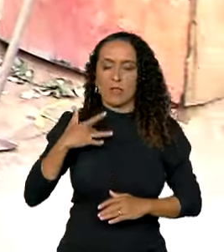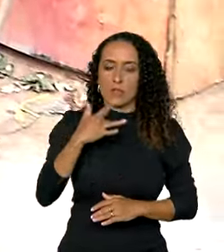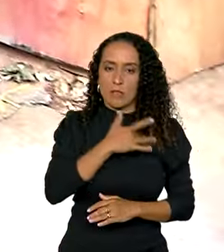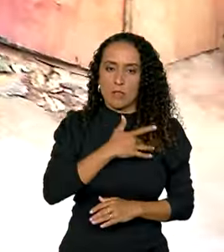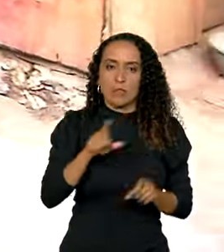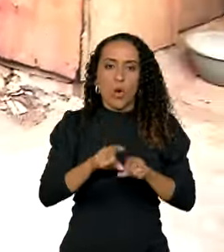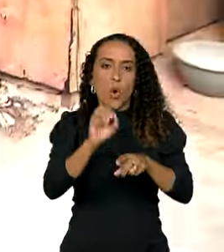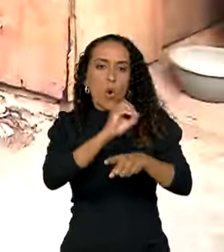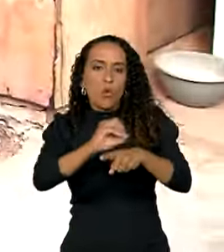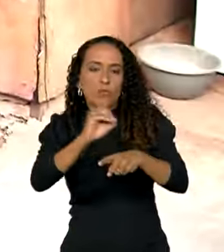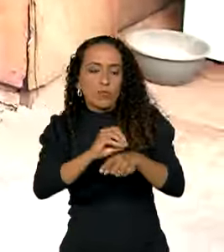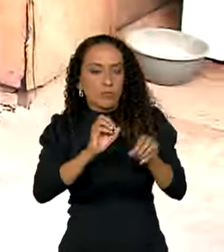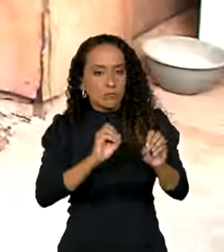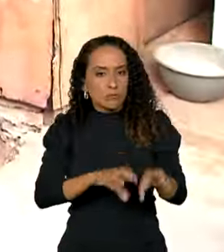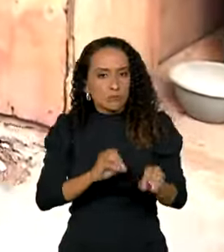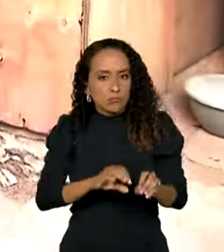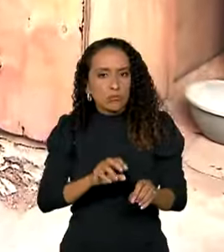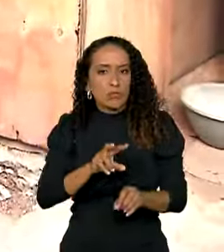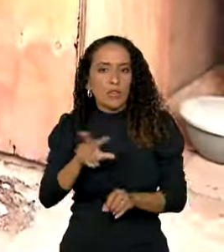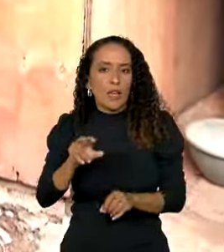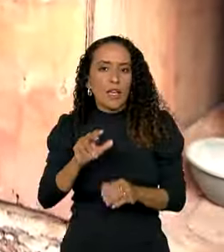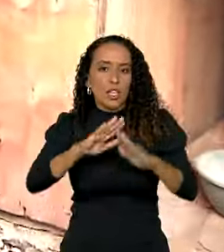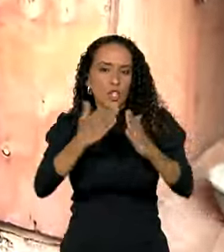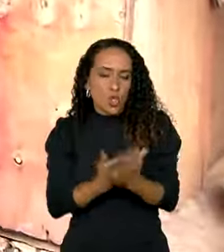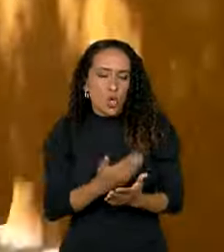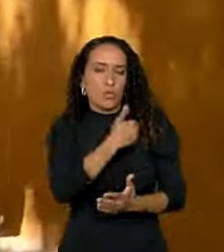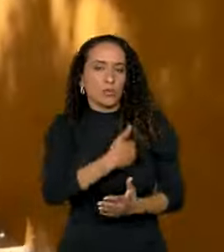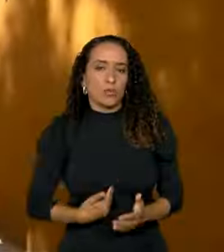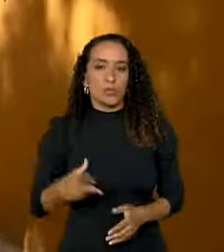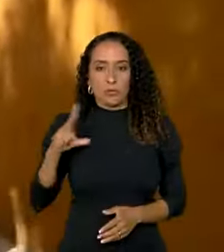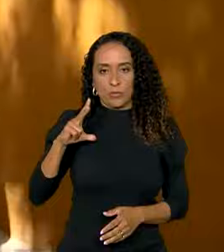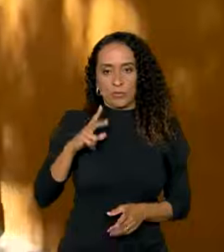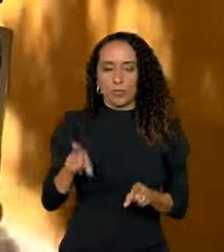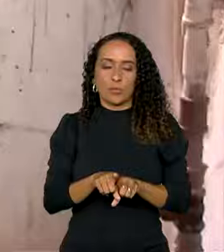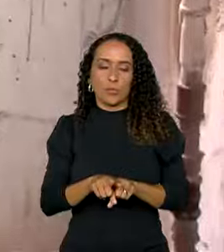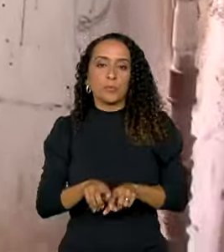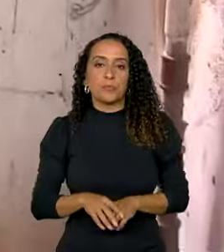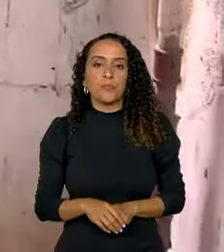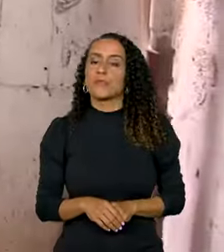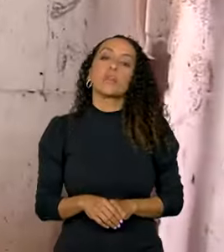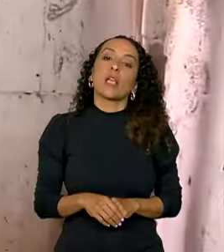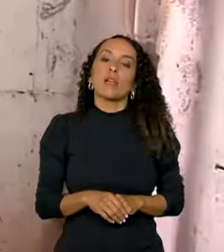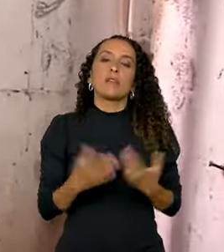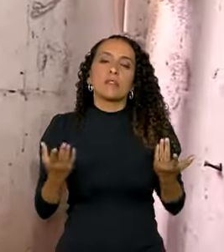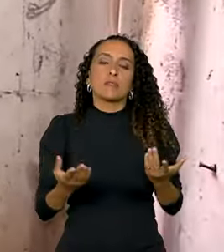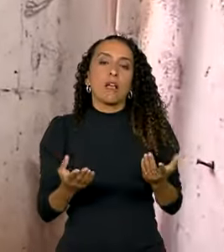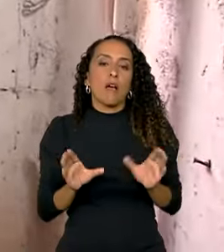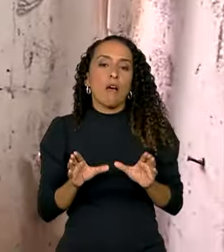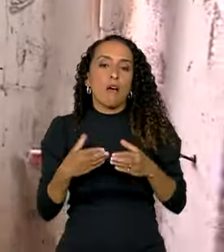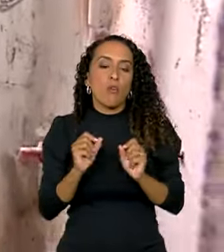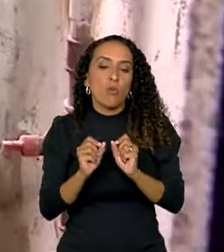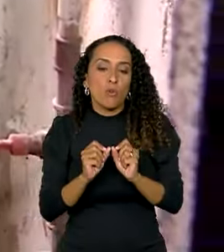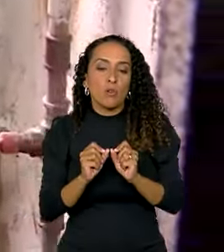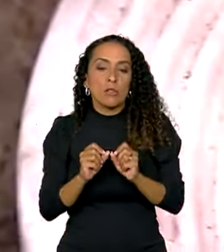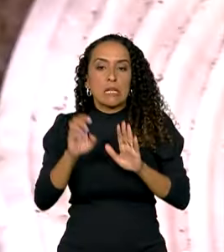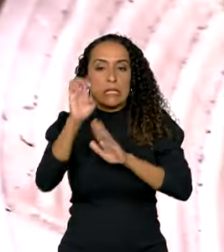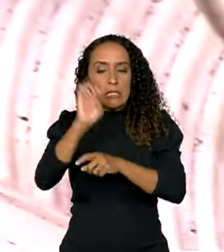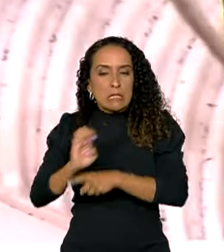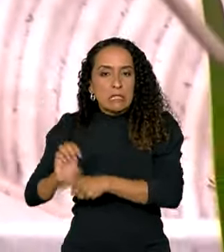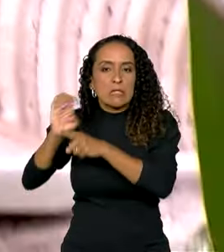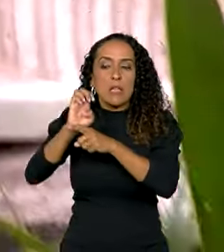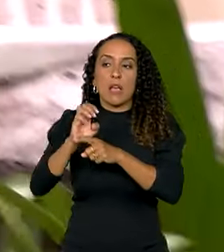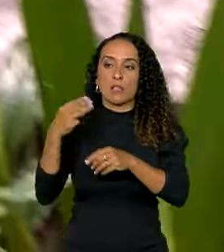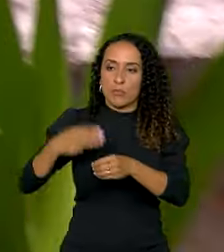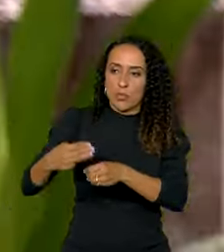e oficinas educativas que serão feitas em escolas públicas e particulares. Segundo a pasta, estados e municípios receberão